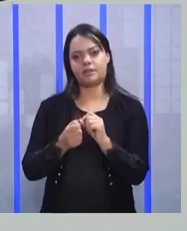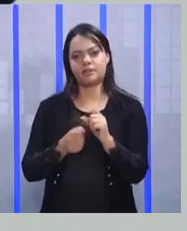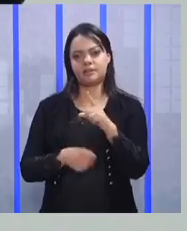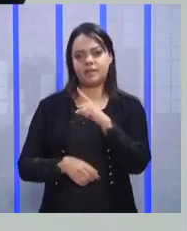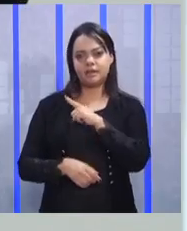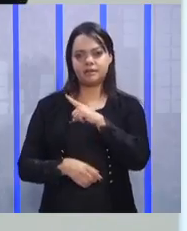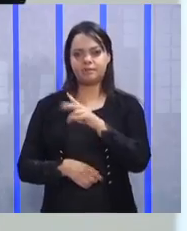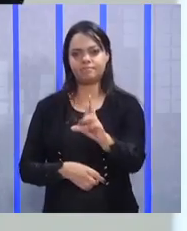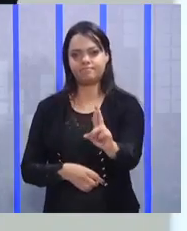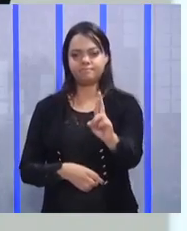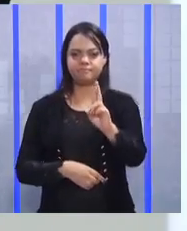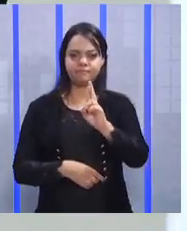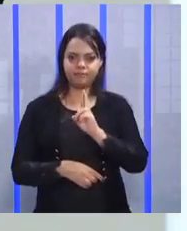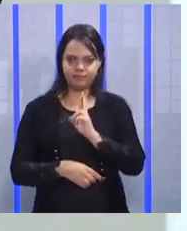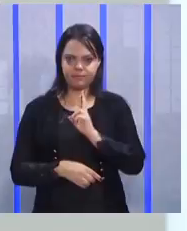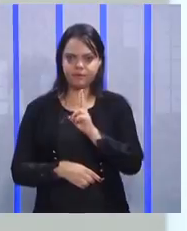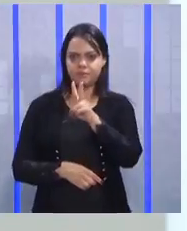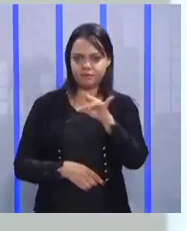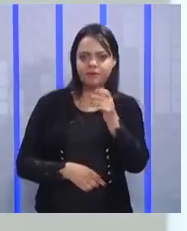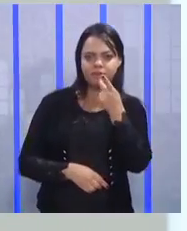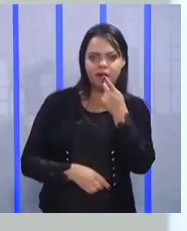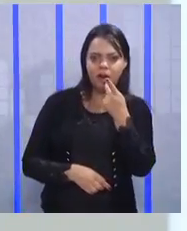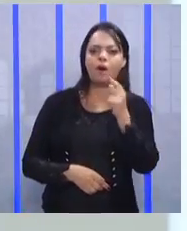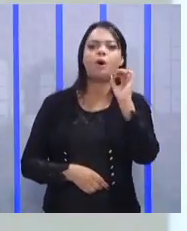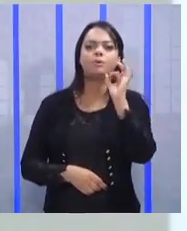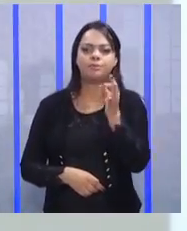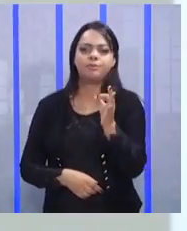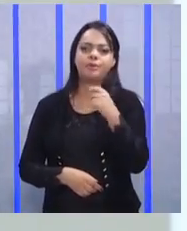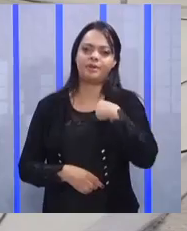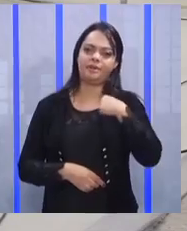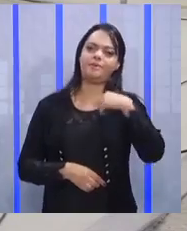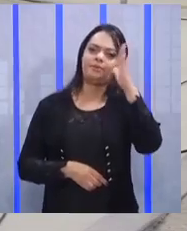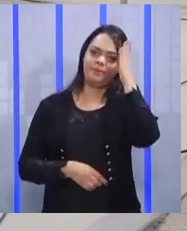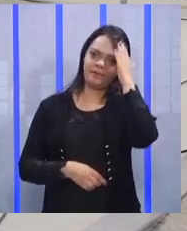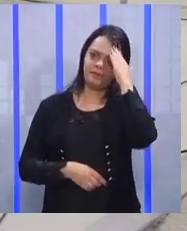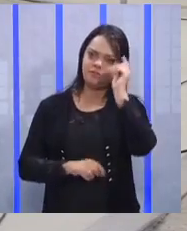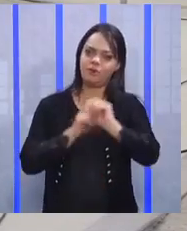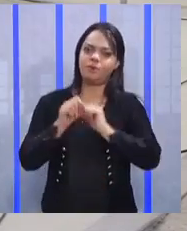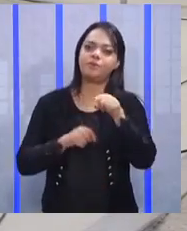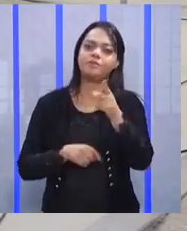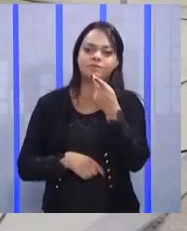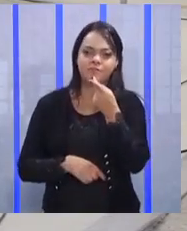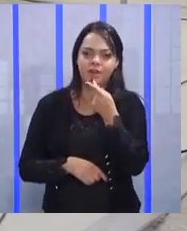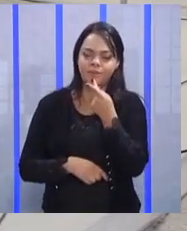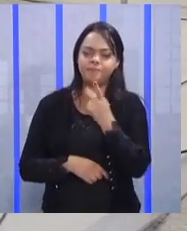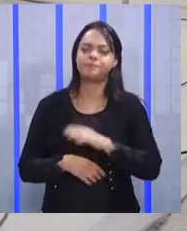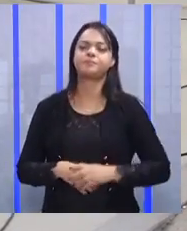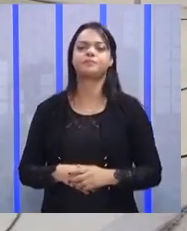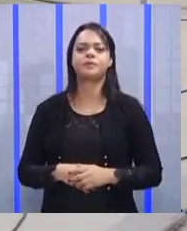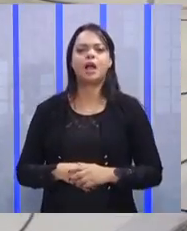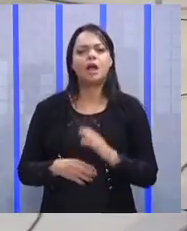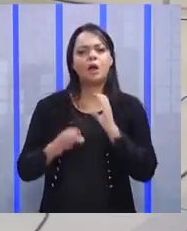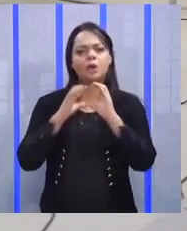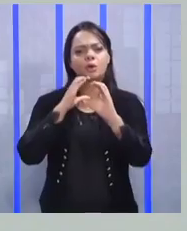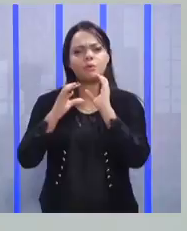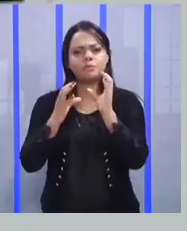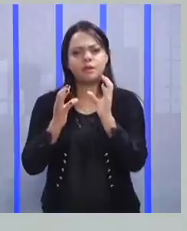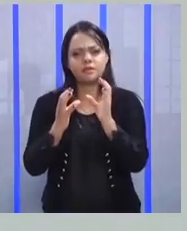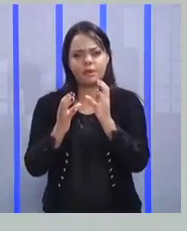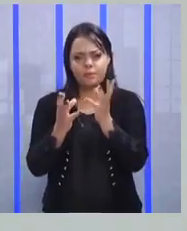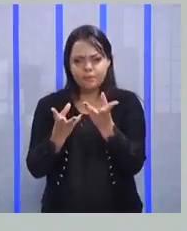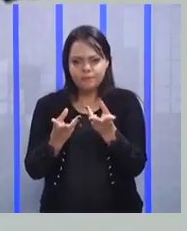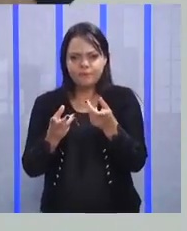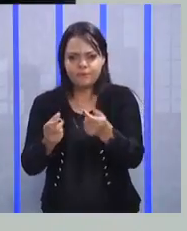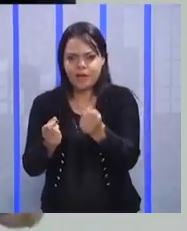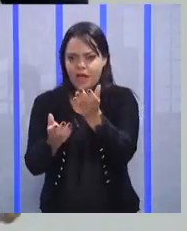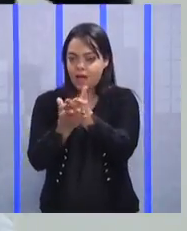feedback para a gente. Ele vai dar, ok, eu entendi o que você está falando. A comunicação eficaz, ela elimina esse feedback. Eu